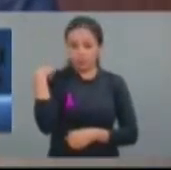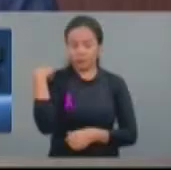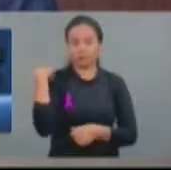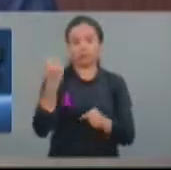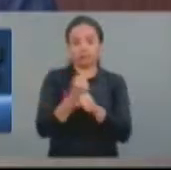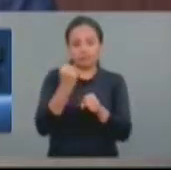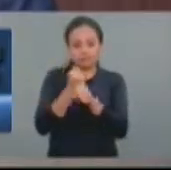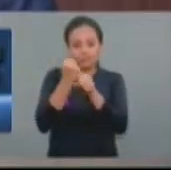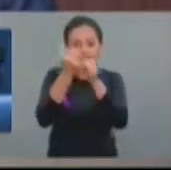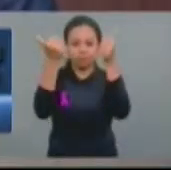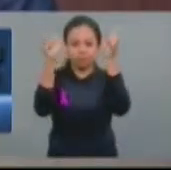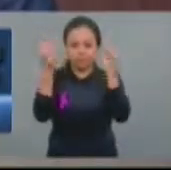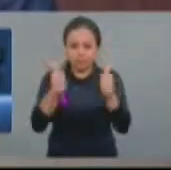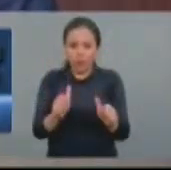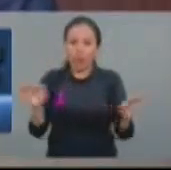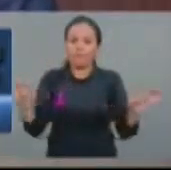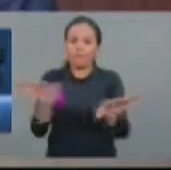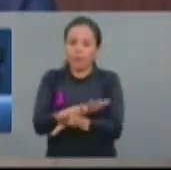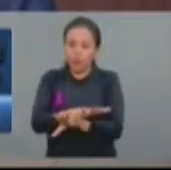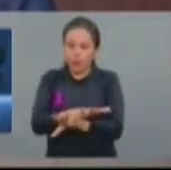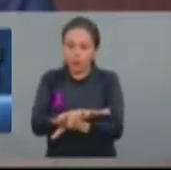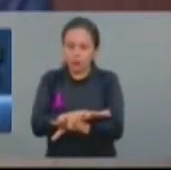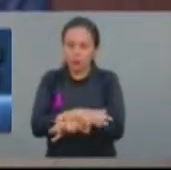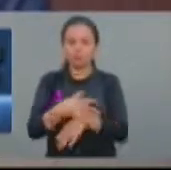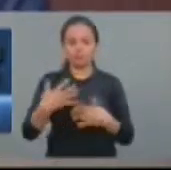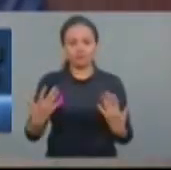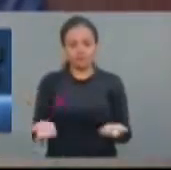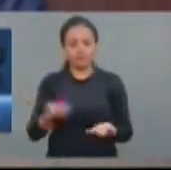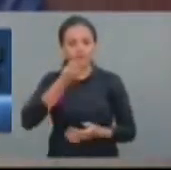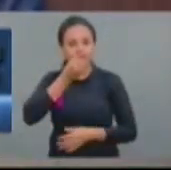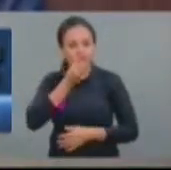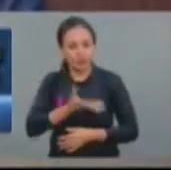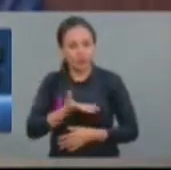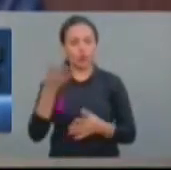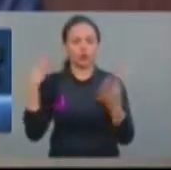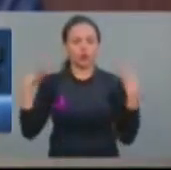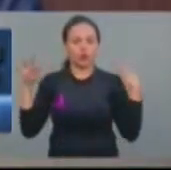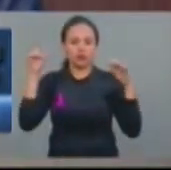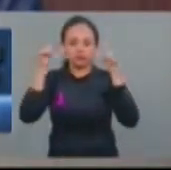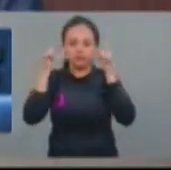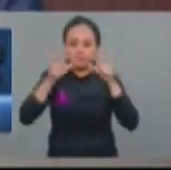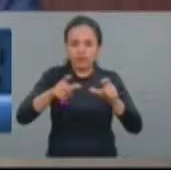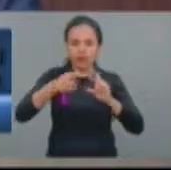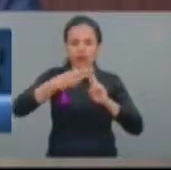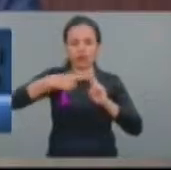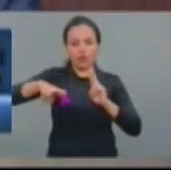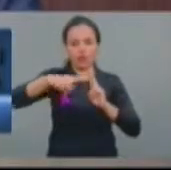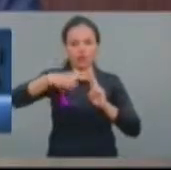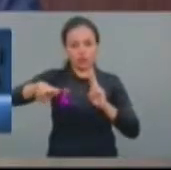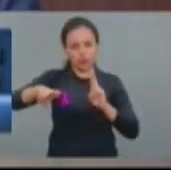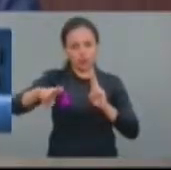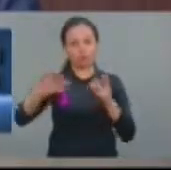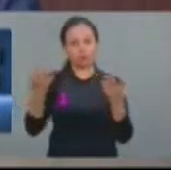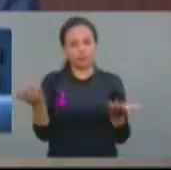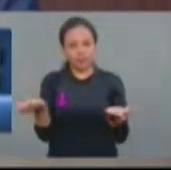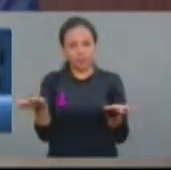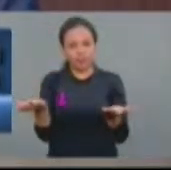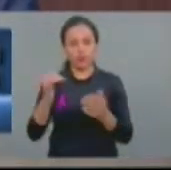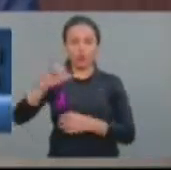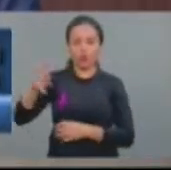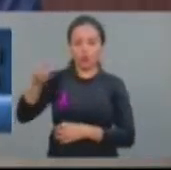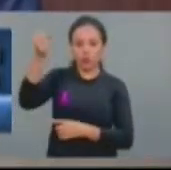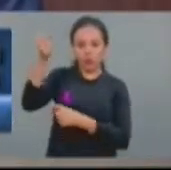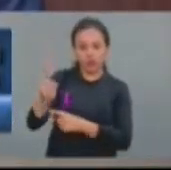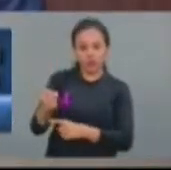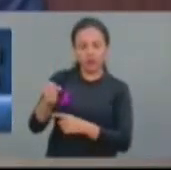juntamente com marcas que nós já temos muito fortes do turismo religioso no nosso Estado do Ceará, como é o caso das Romarias do Juazeiro do